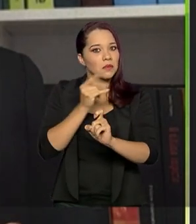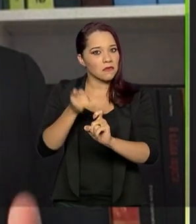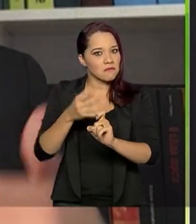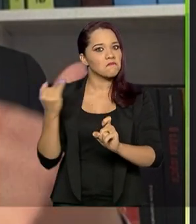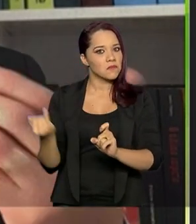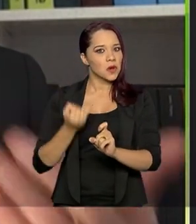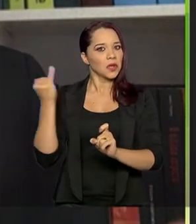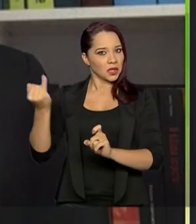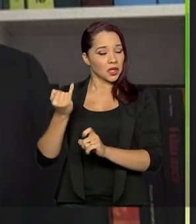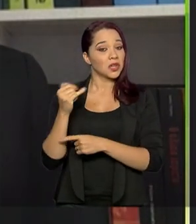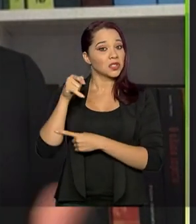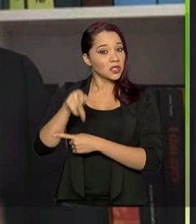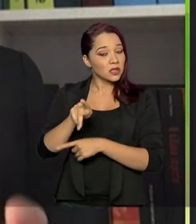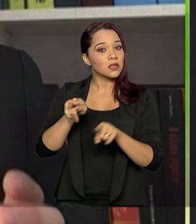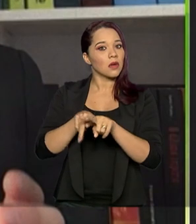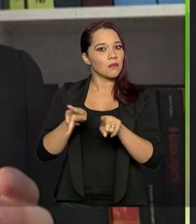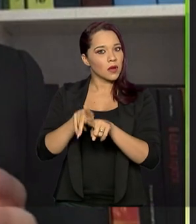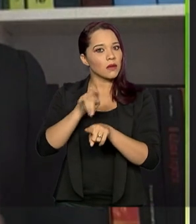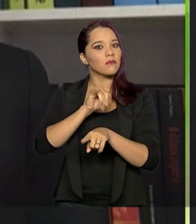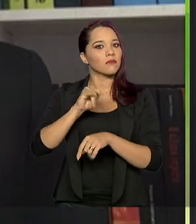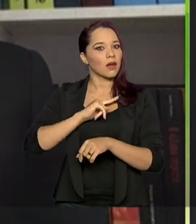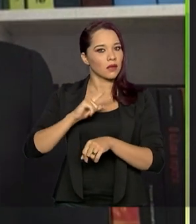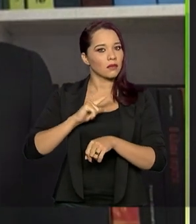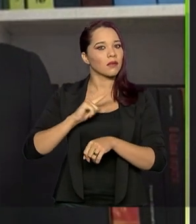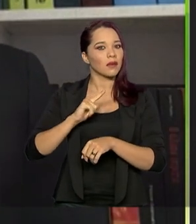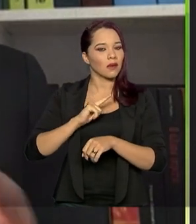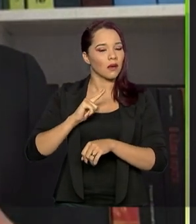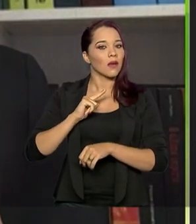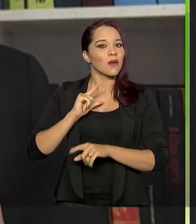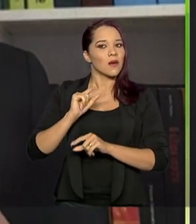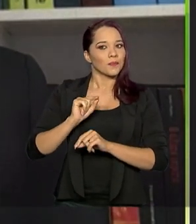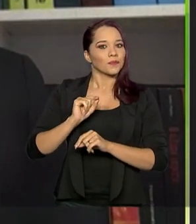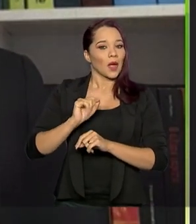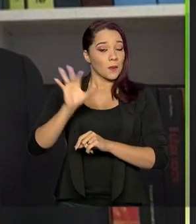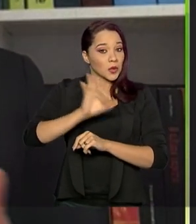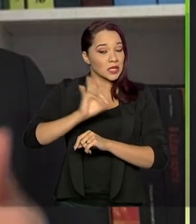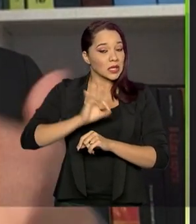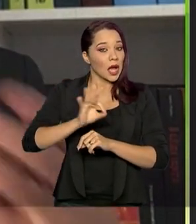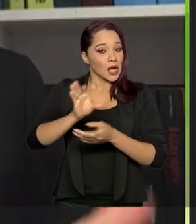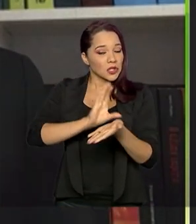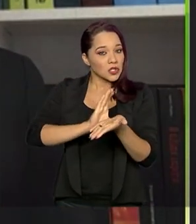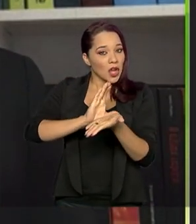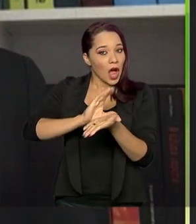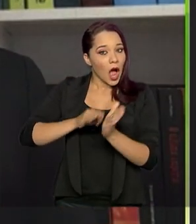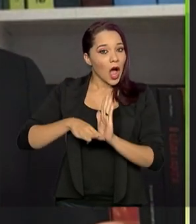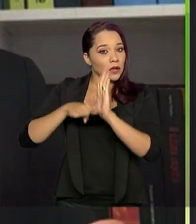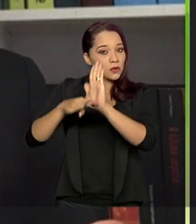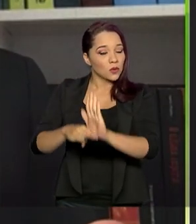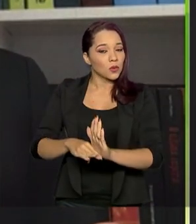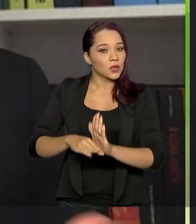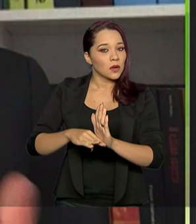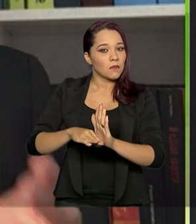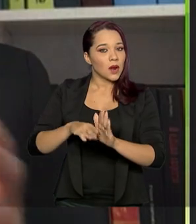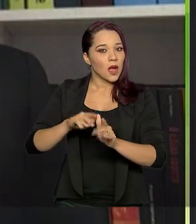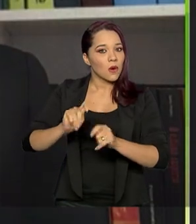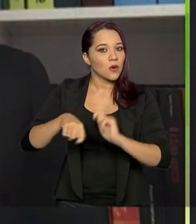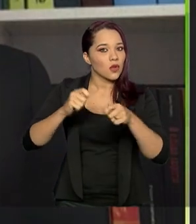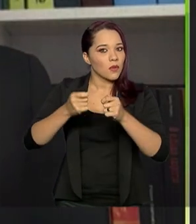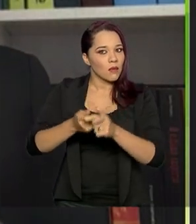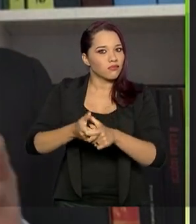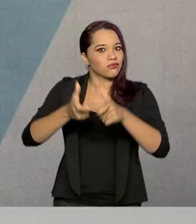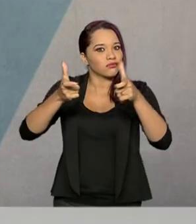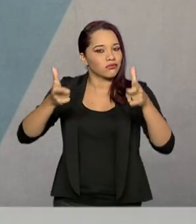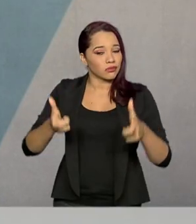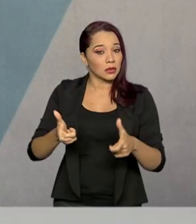nossa visão também terá a sua parcela de contribuição para um crescimento econômico no futuro, mas